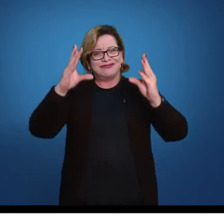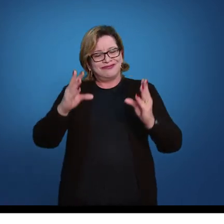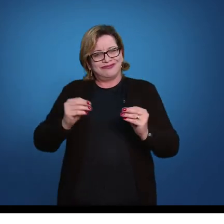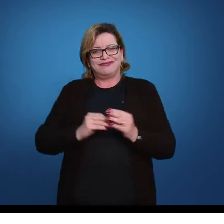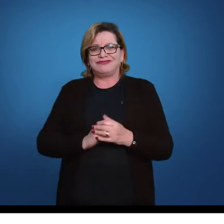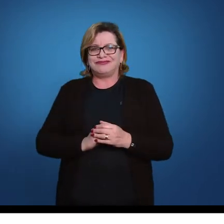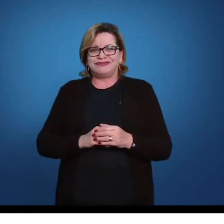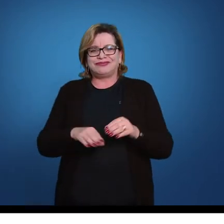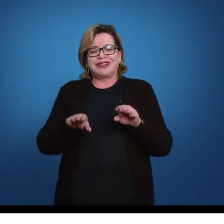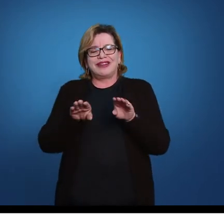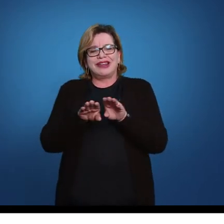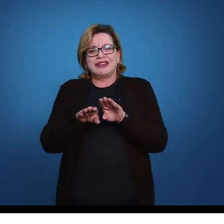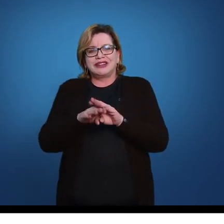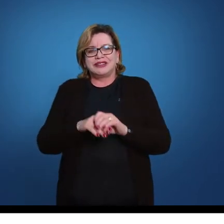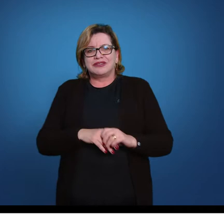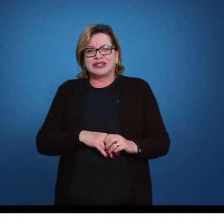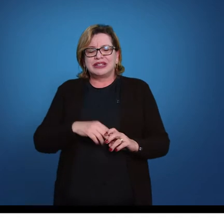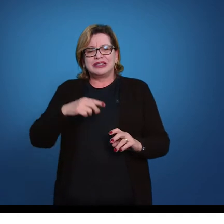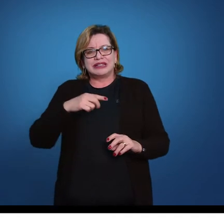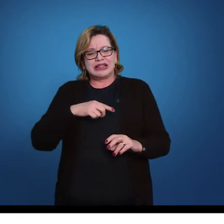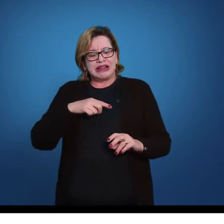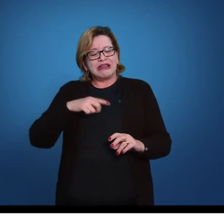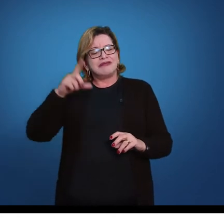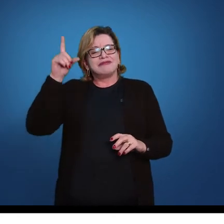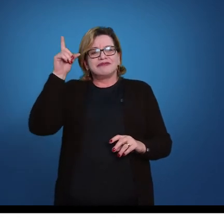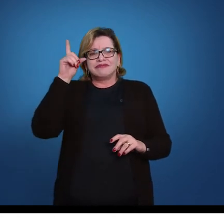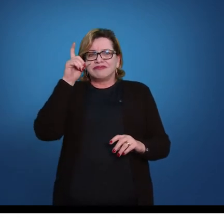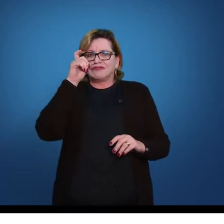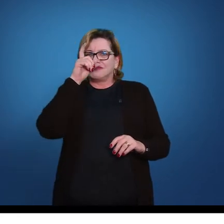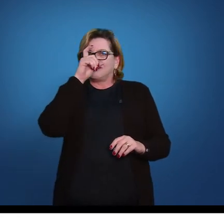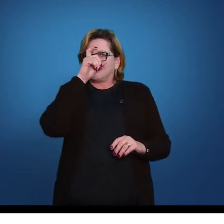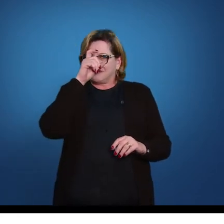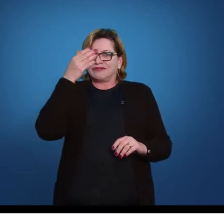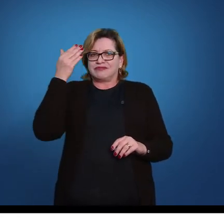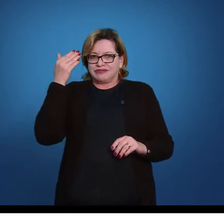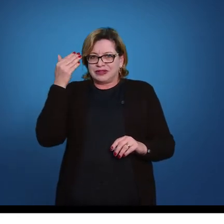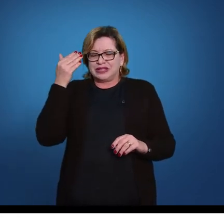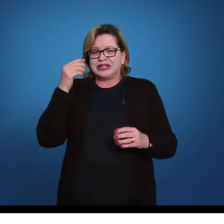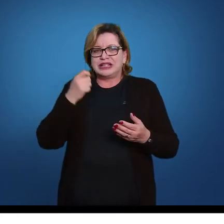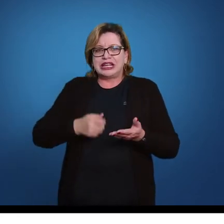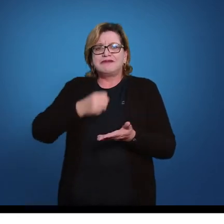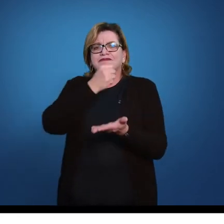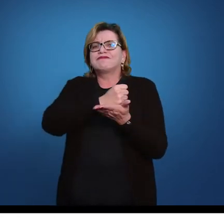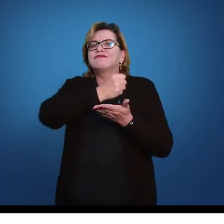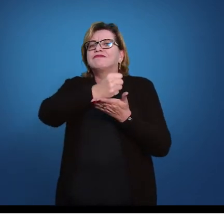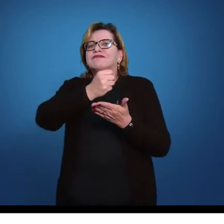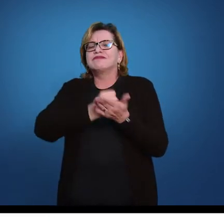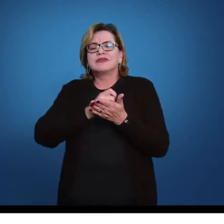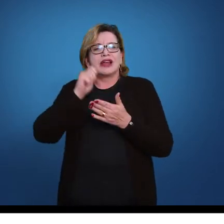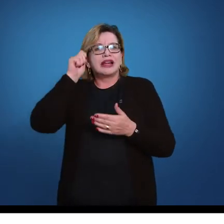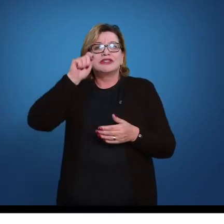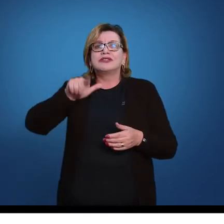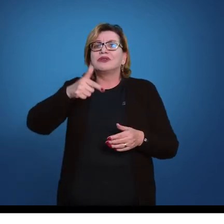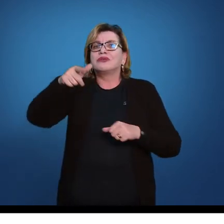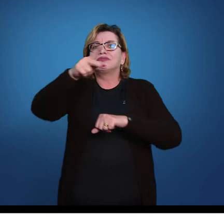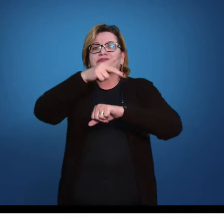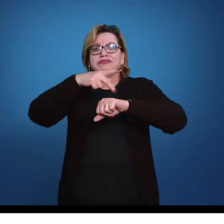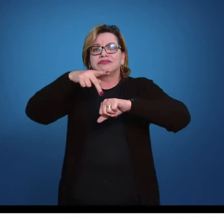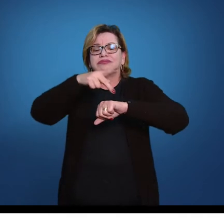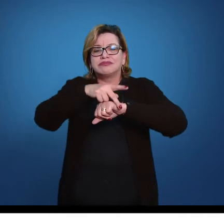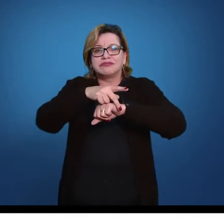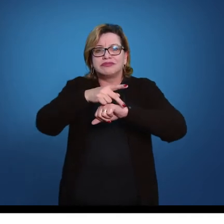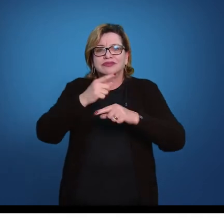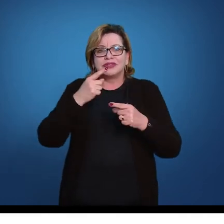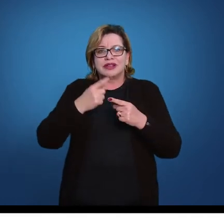Além disso, existe uma dificuldade, nesse período, em contratar artistas estrangeiros em função